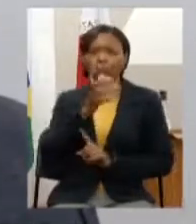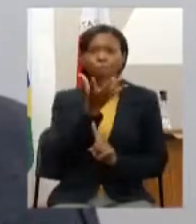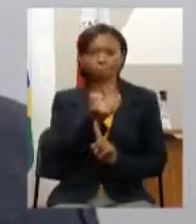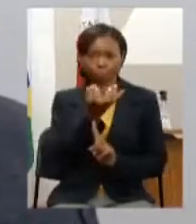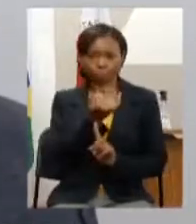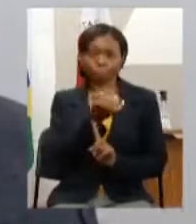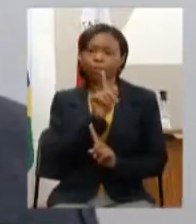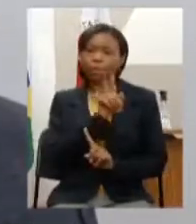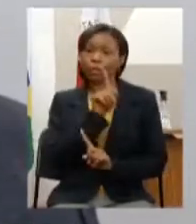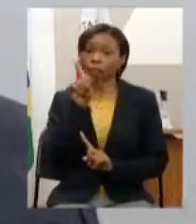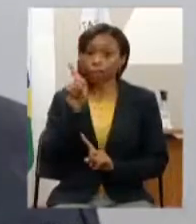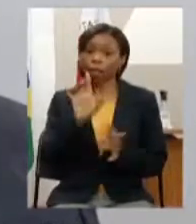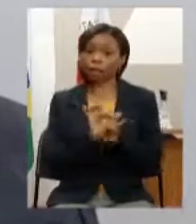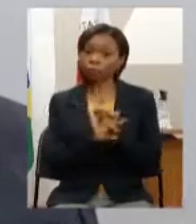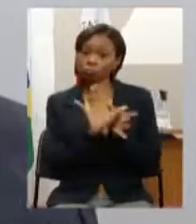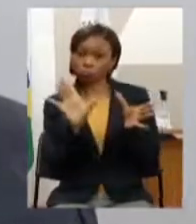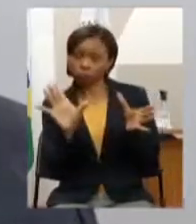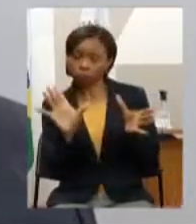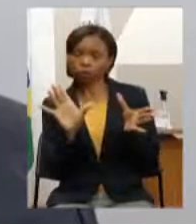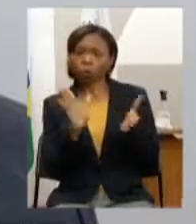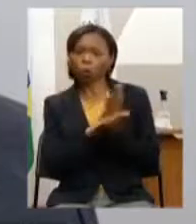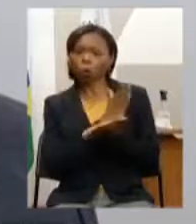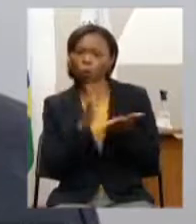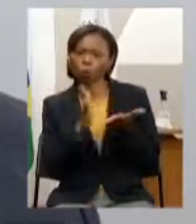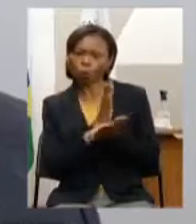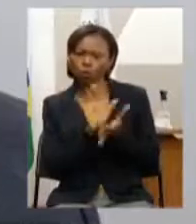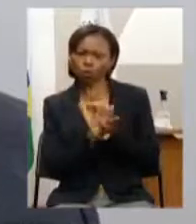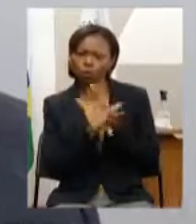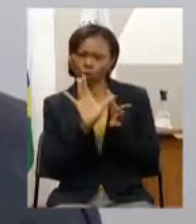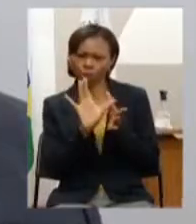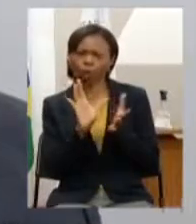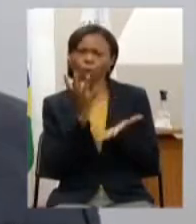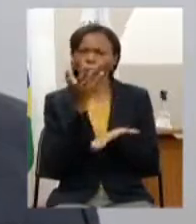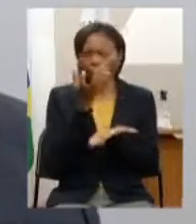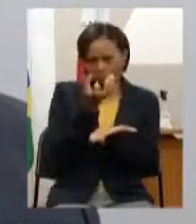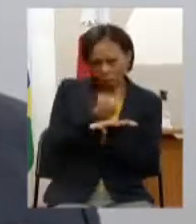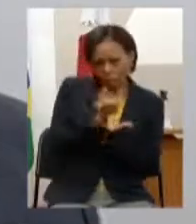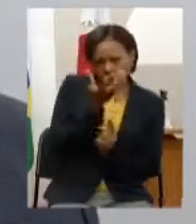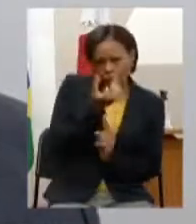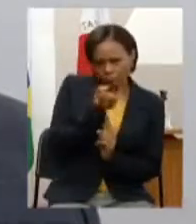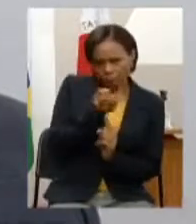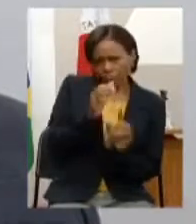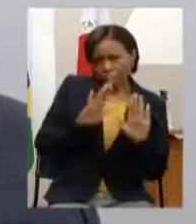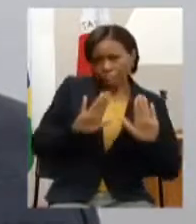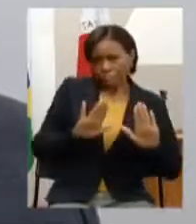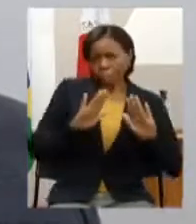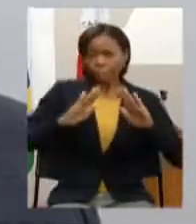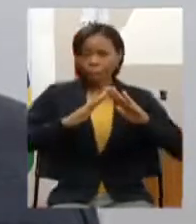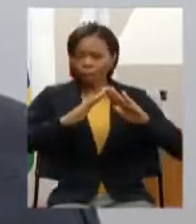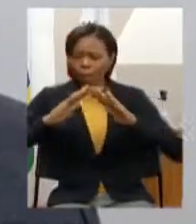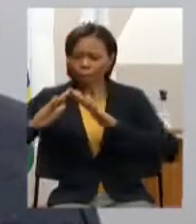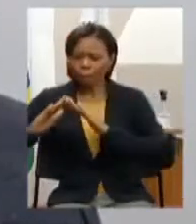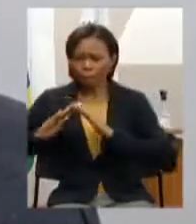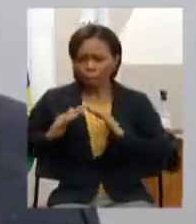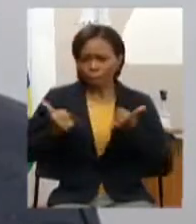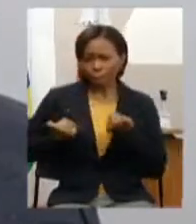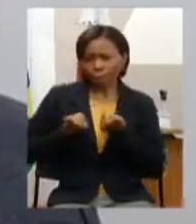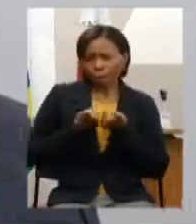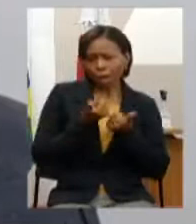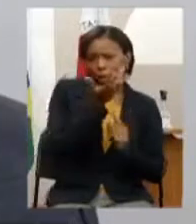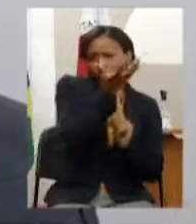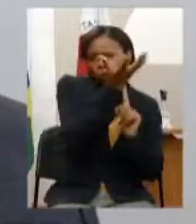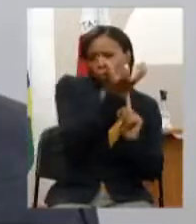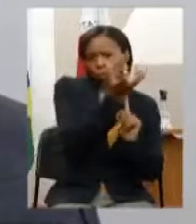implantação dessa atividade pessoas que moravam próximo às antenas as estações